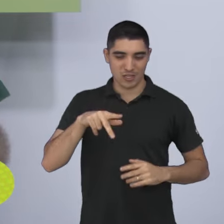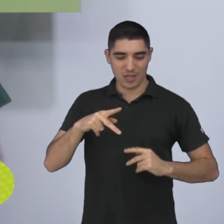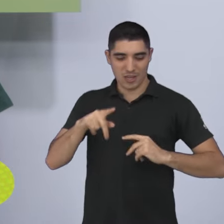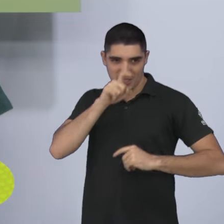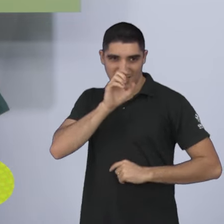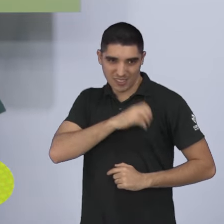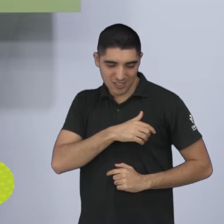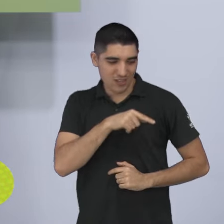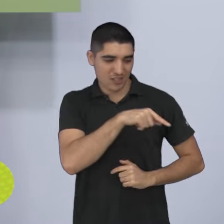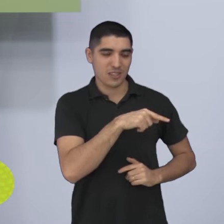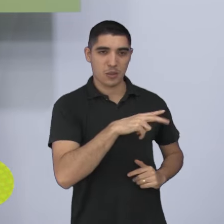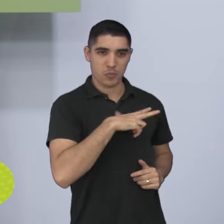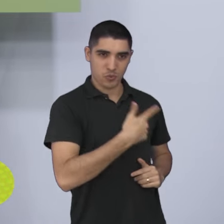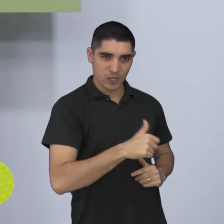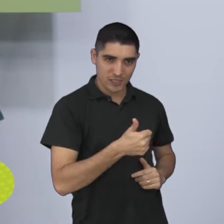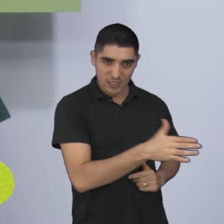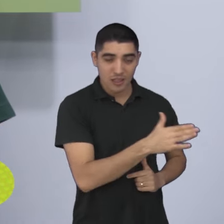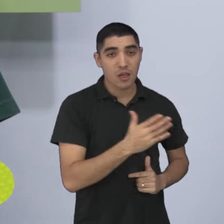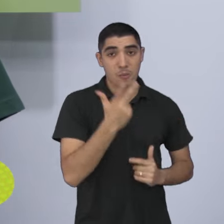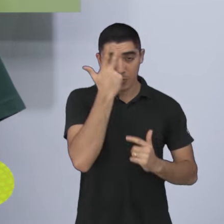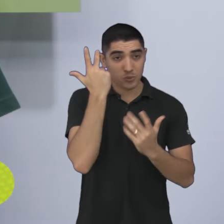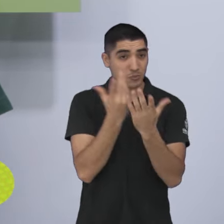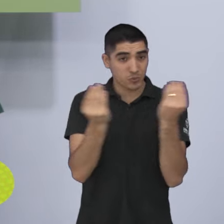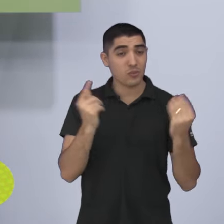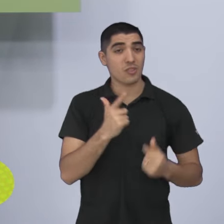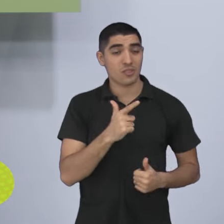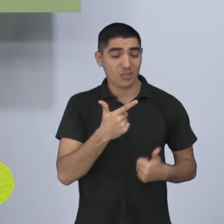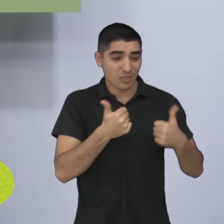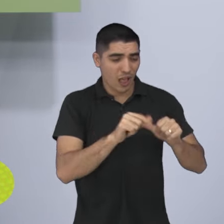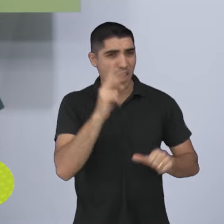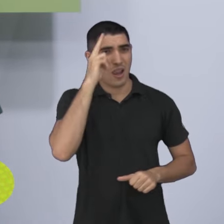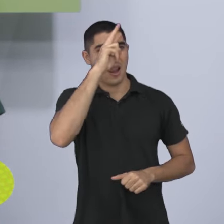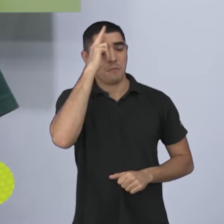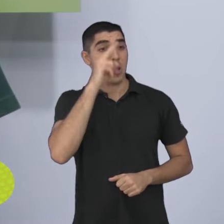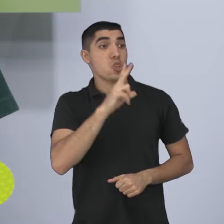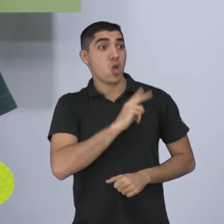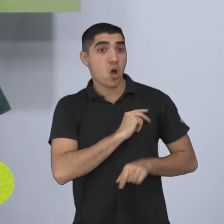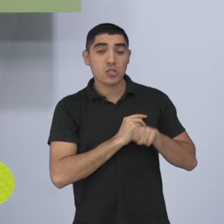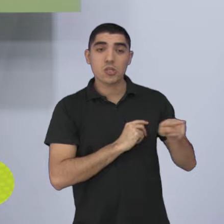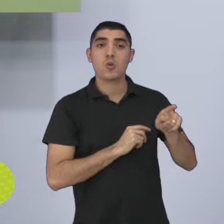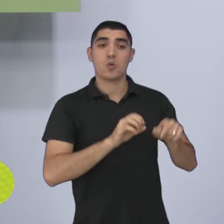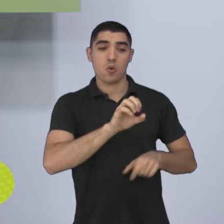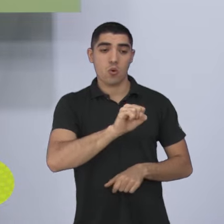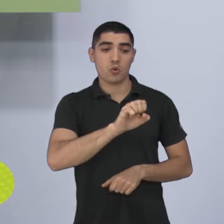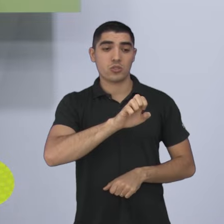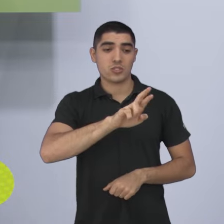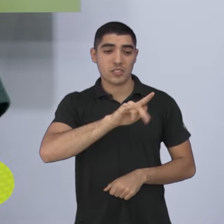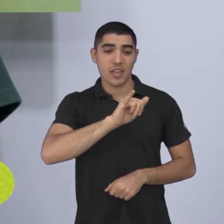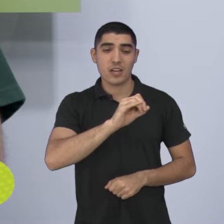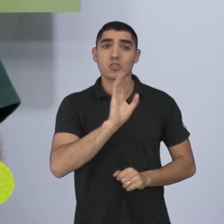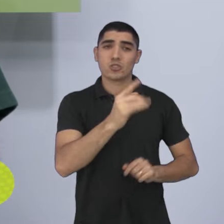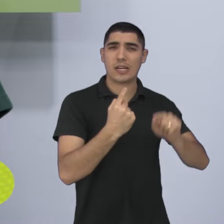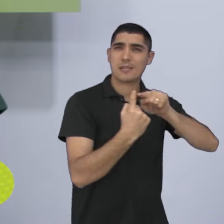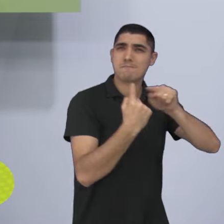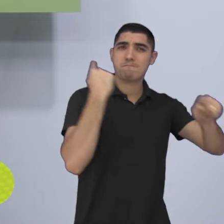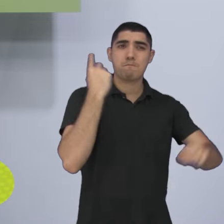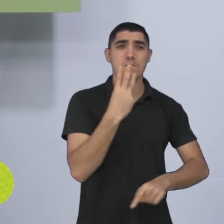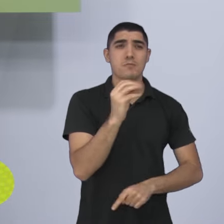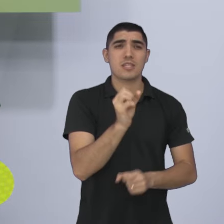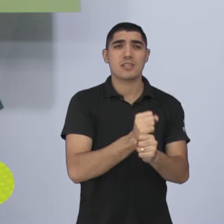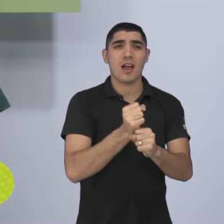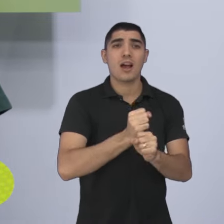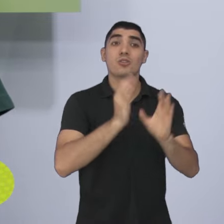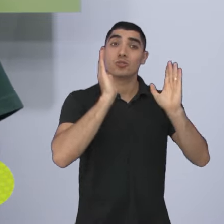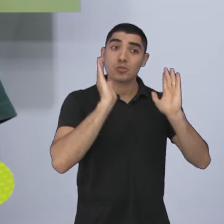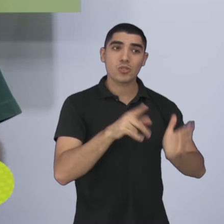também tem muito da memória do torcedor joseense, de quando ele vestiu a camisa no São José, já há quase 30 anos. Então,